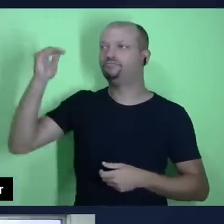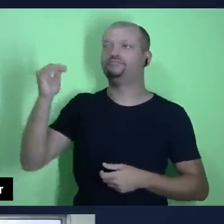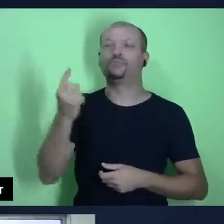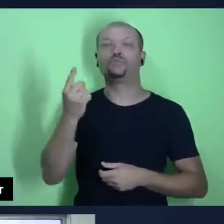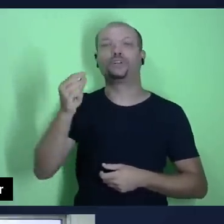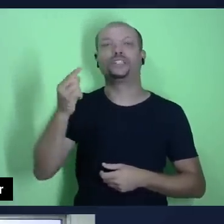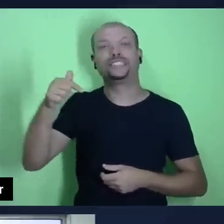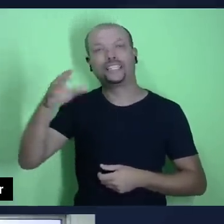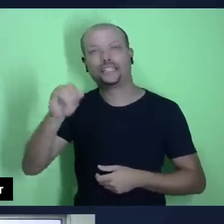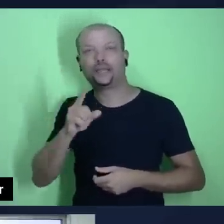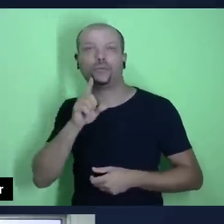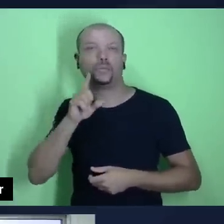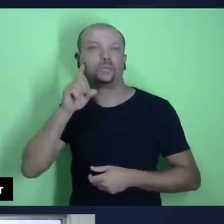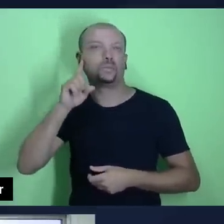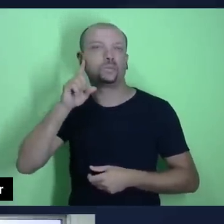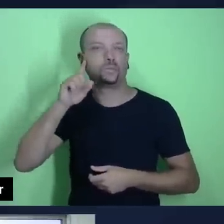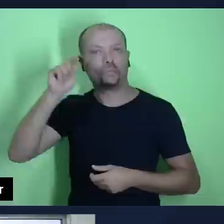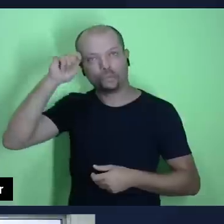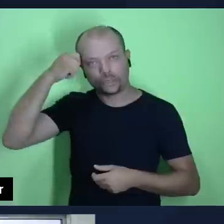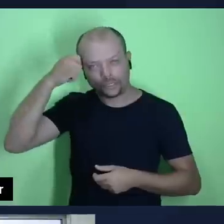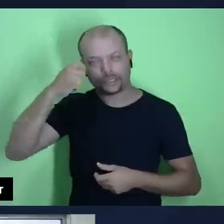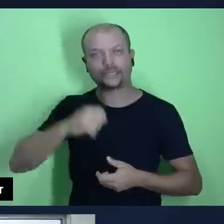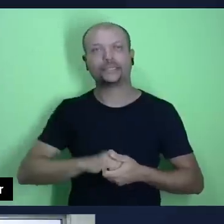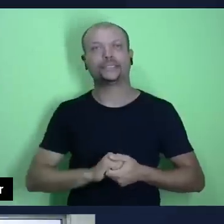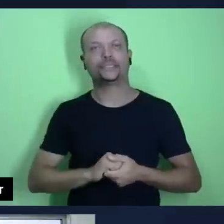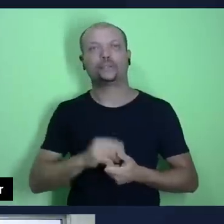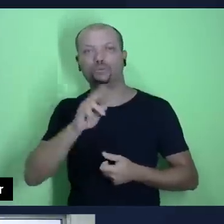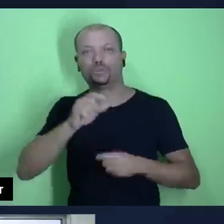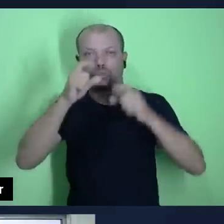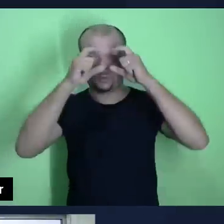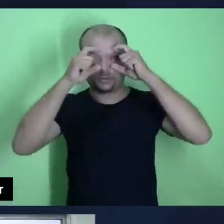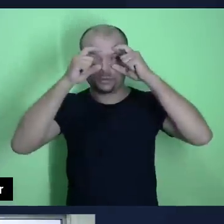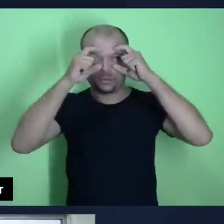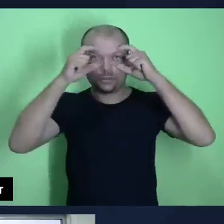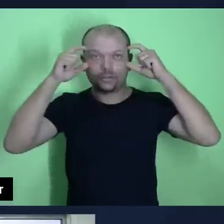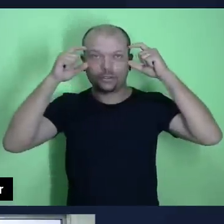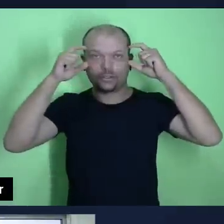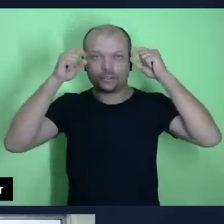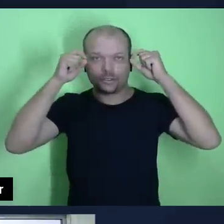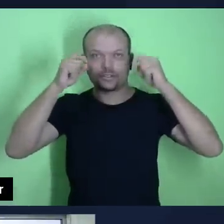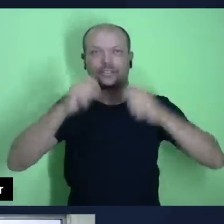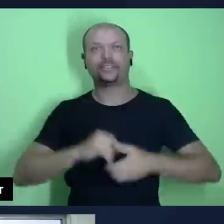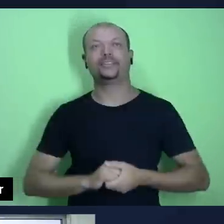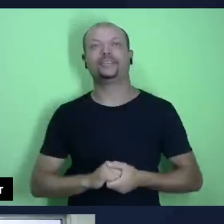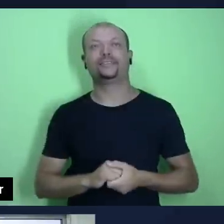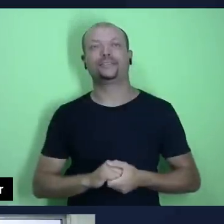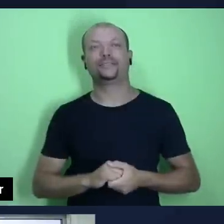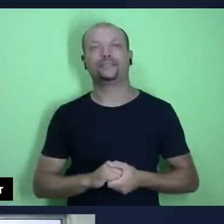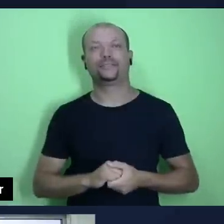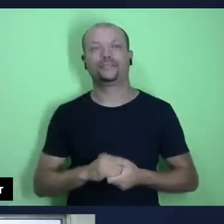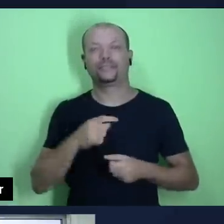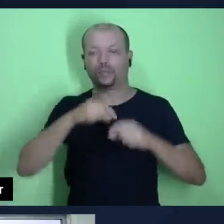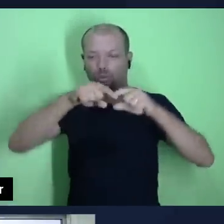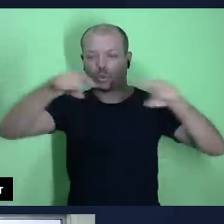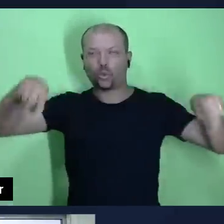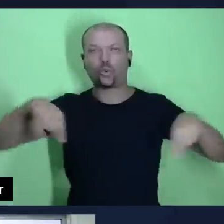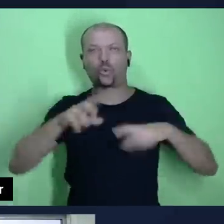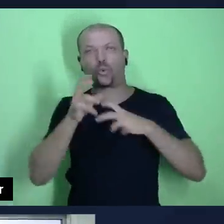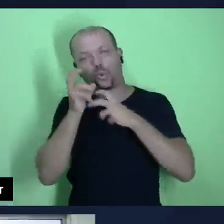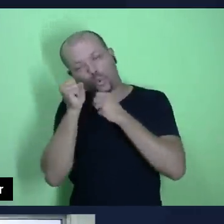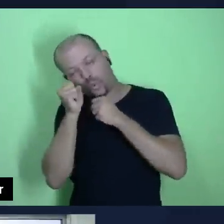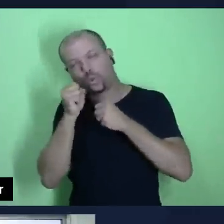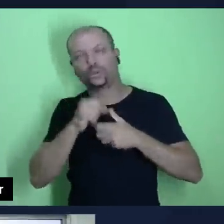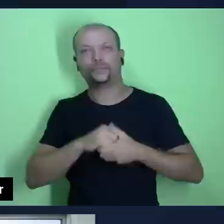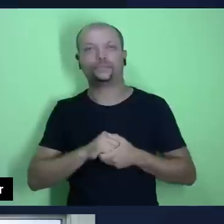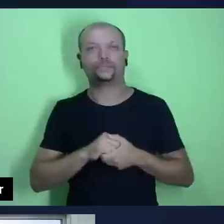a pele de cor negra, eu estou usando óculos retangular, eu estou em um quarto e nesse